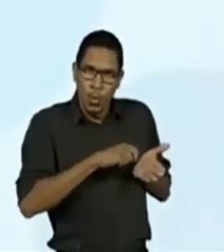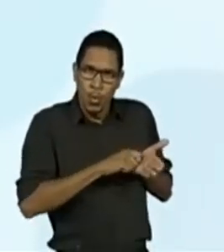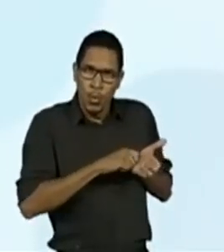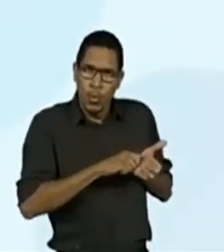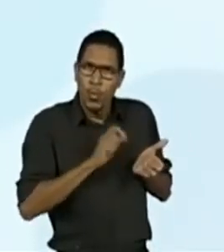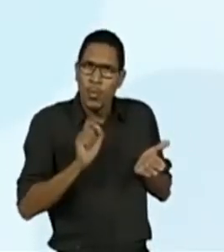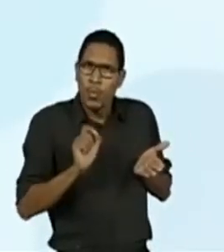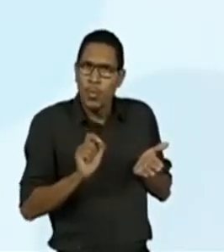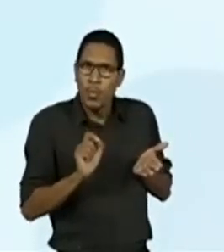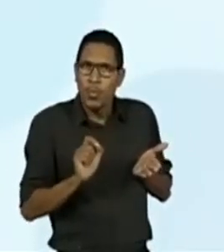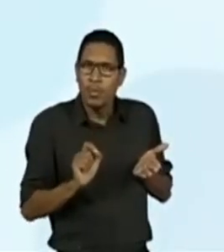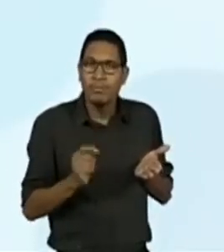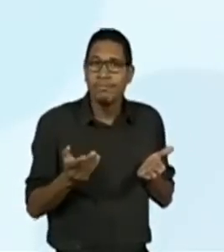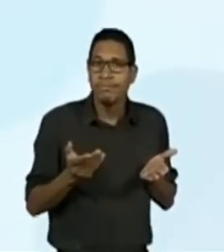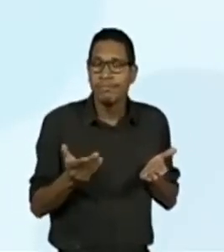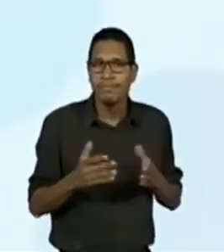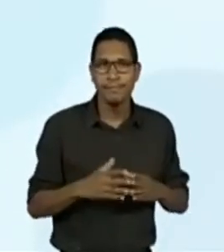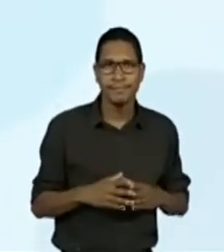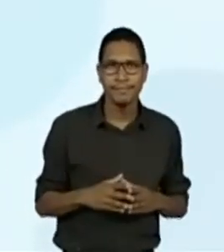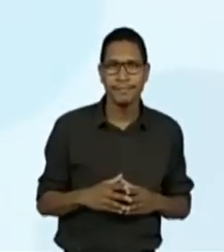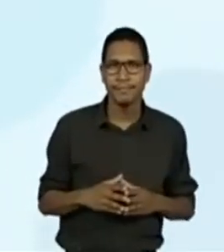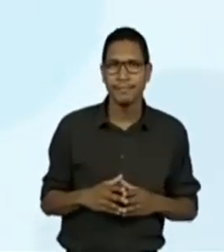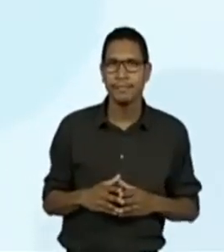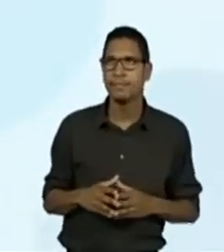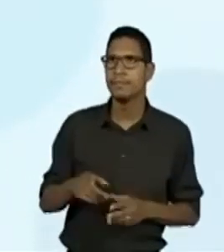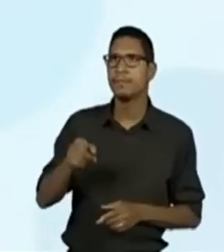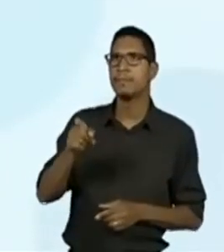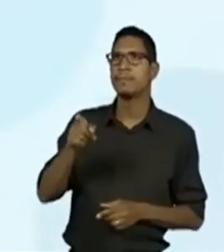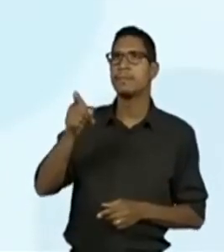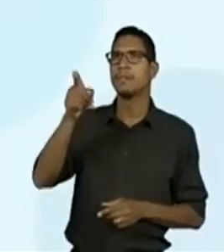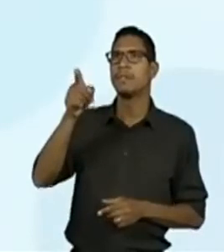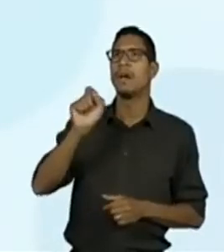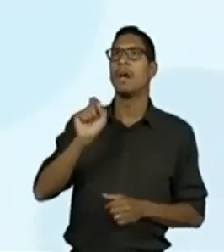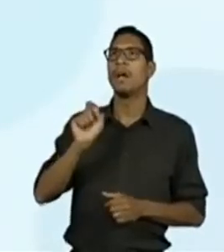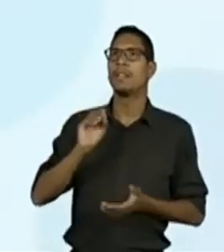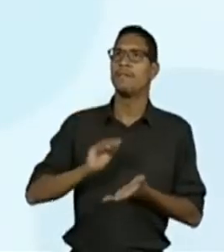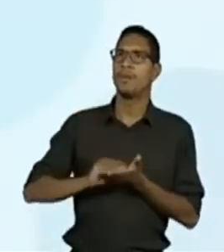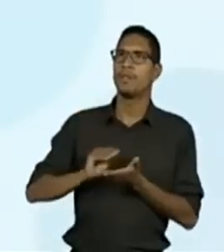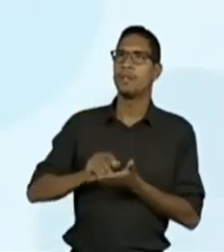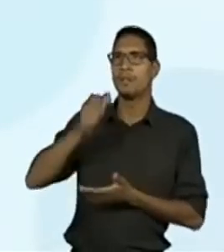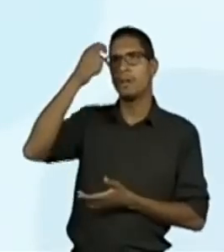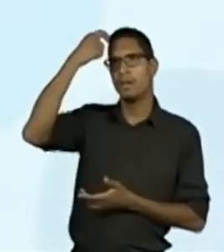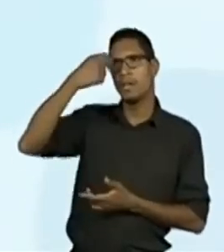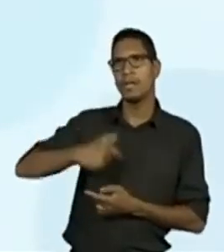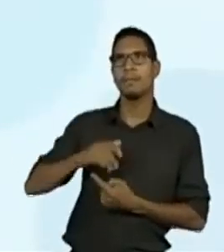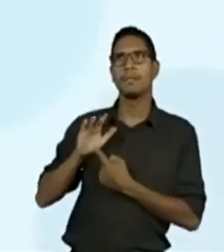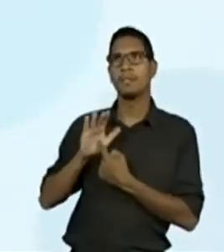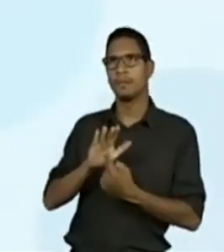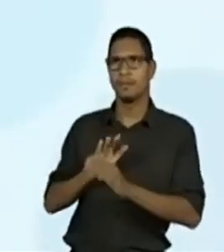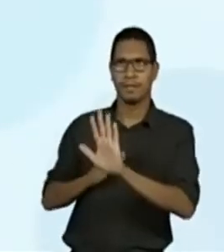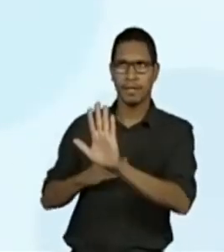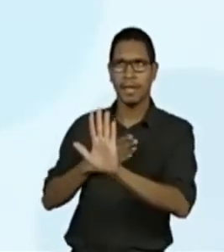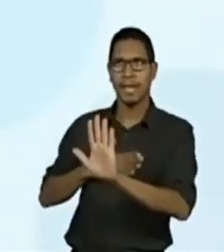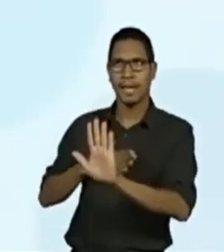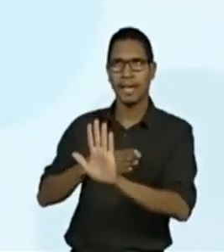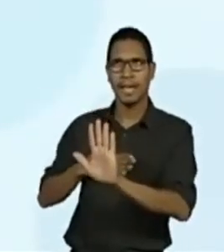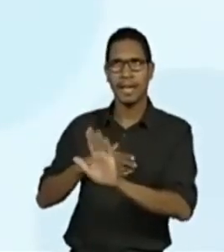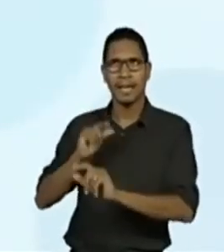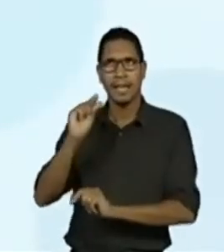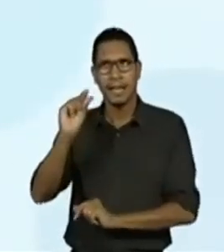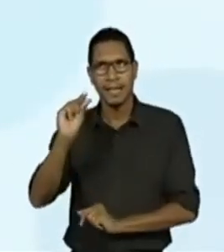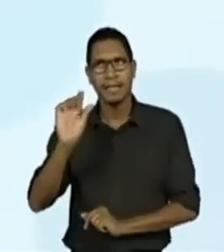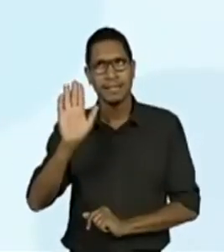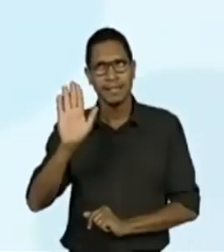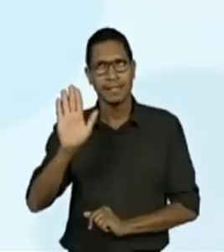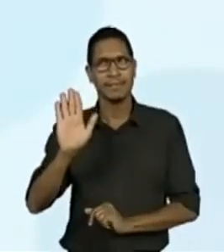Pode colocar a frase. Ah, a professora Luciana falou assim, tá faltando a apresentação. Calma. Isso aqui